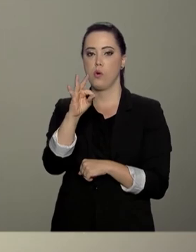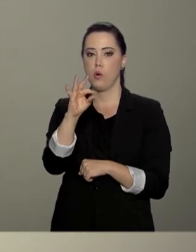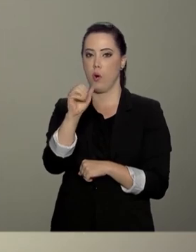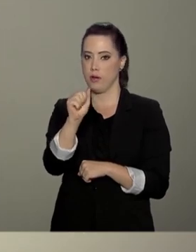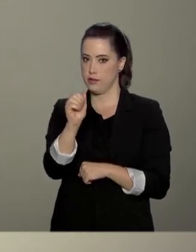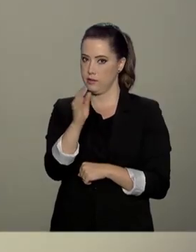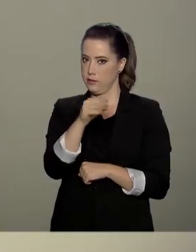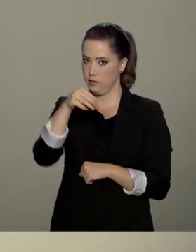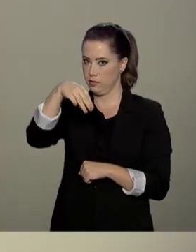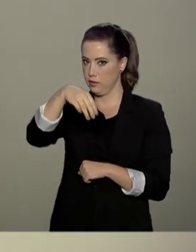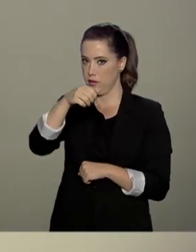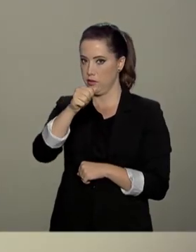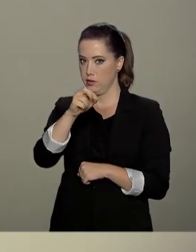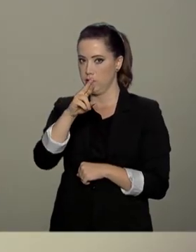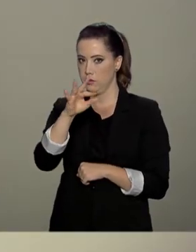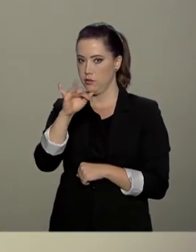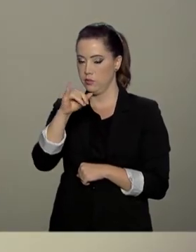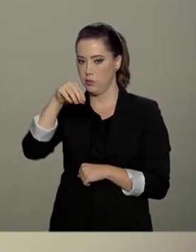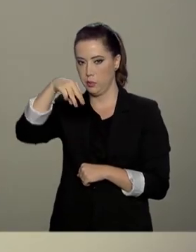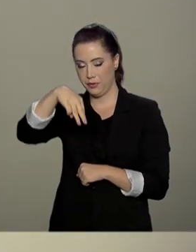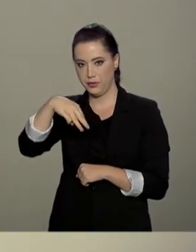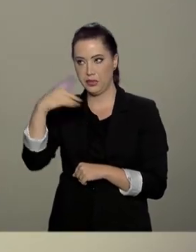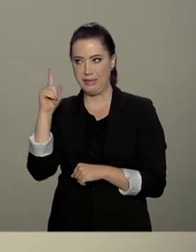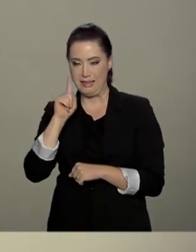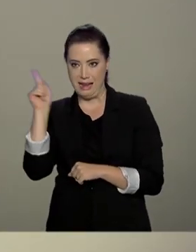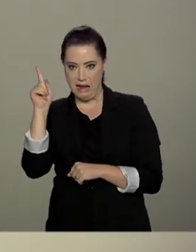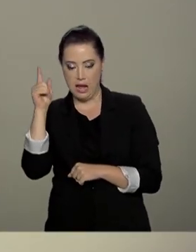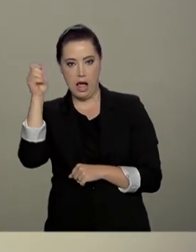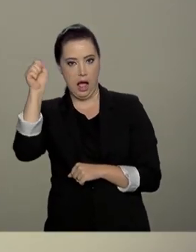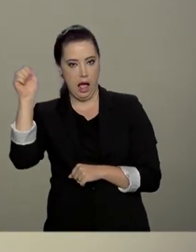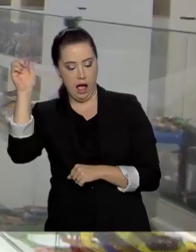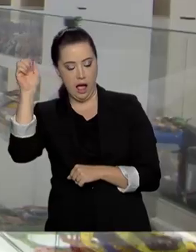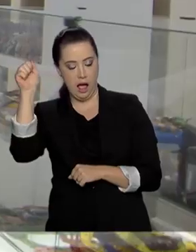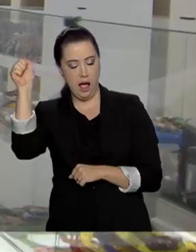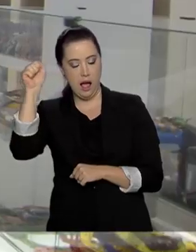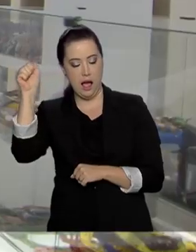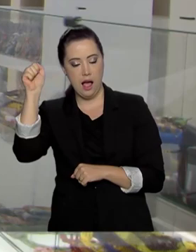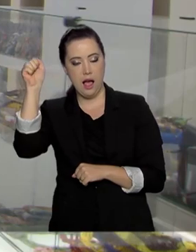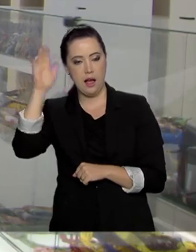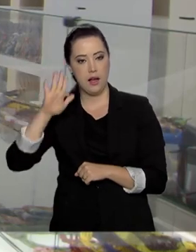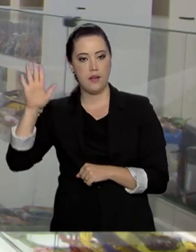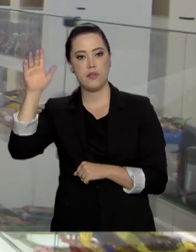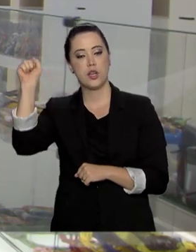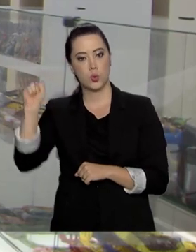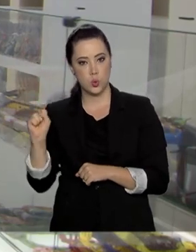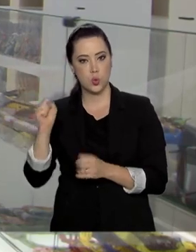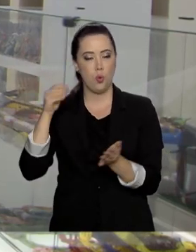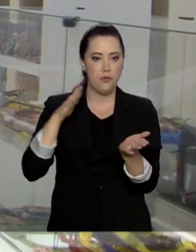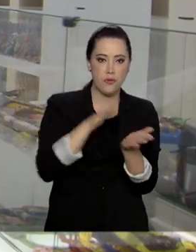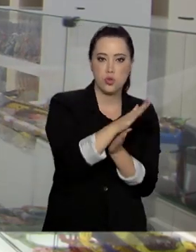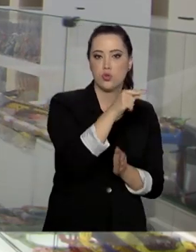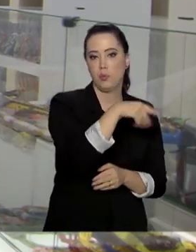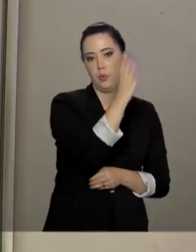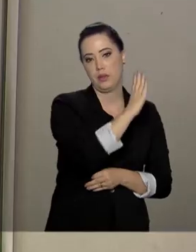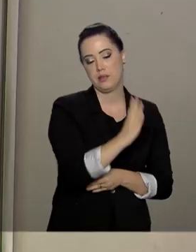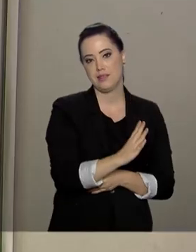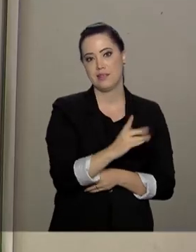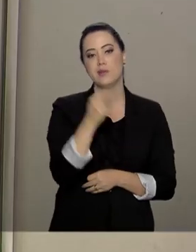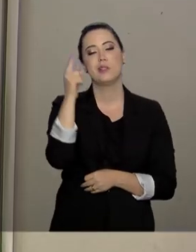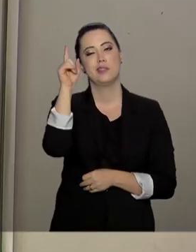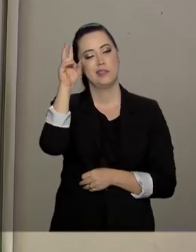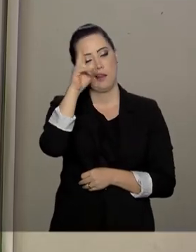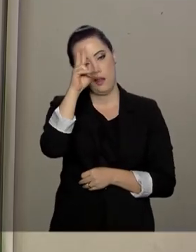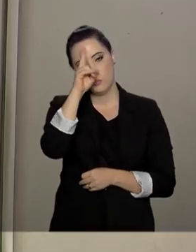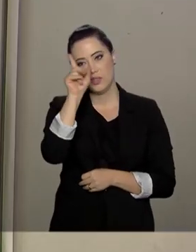fugindo de perseguição política. Há dois anos no Brasil, ainda lembra que não foi fácil chegar até aqui. Já